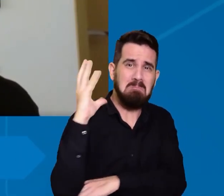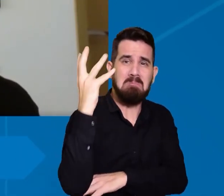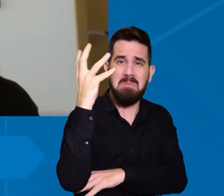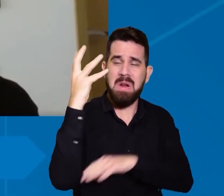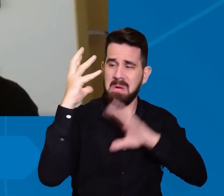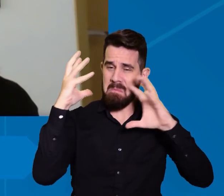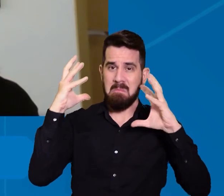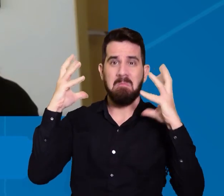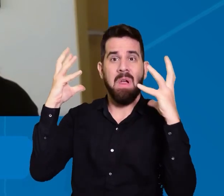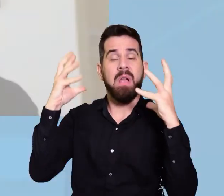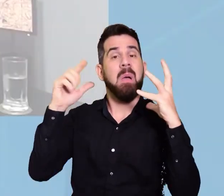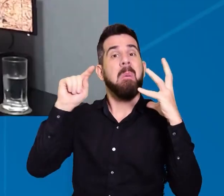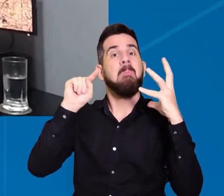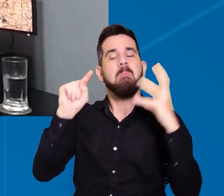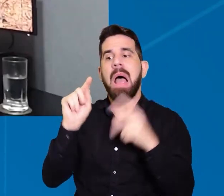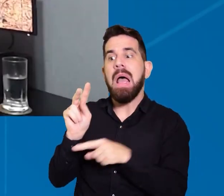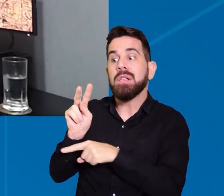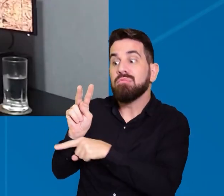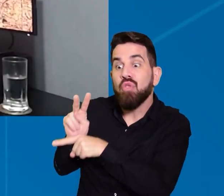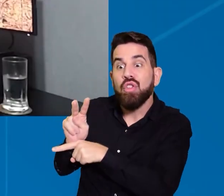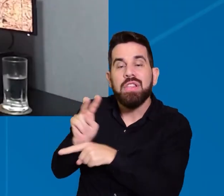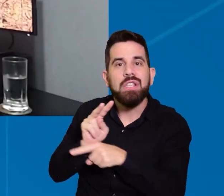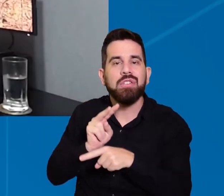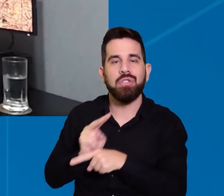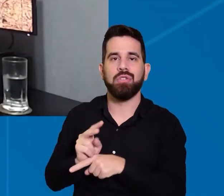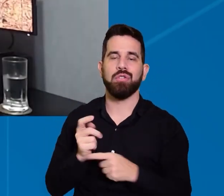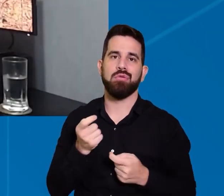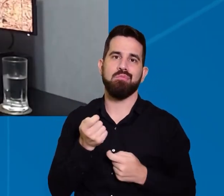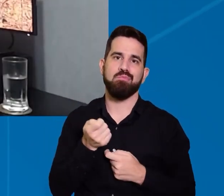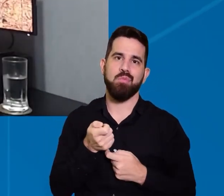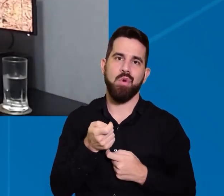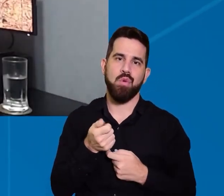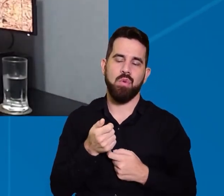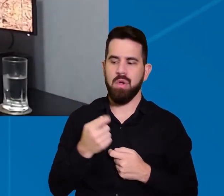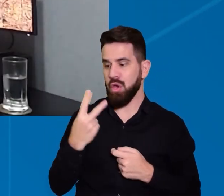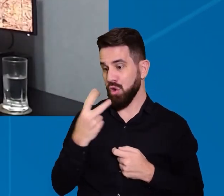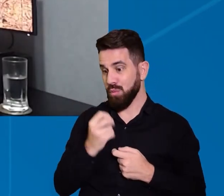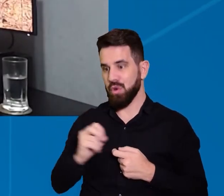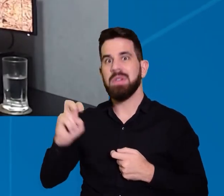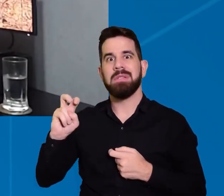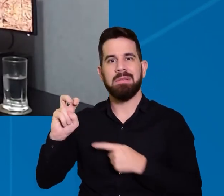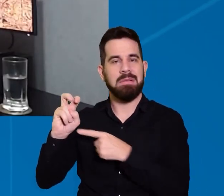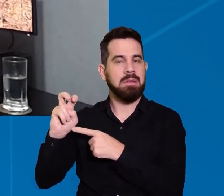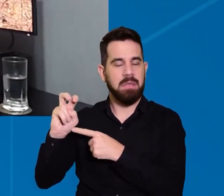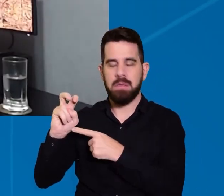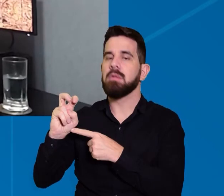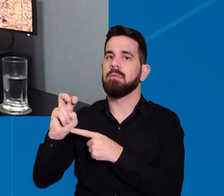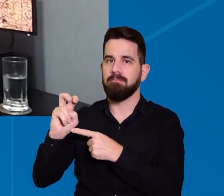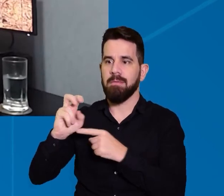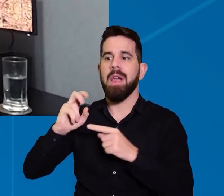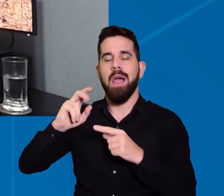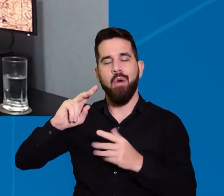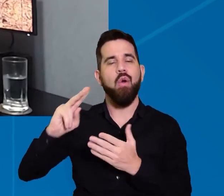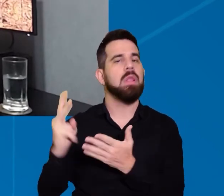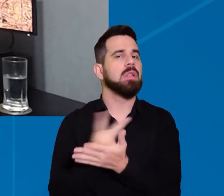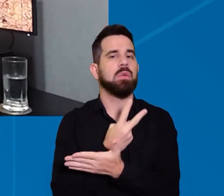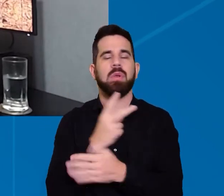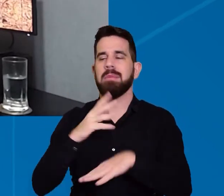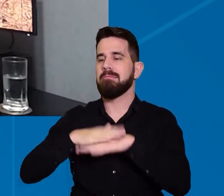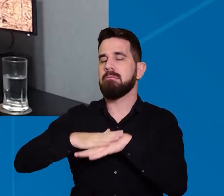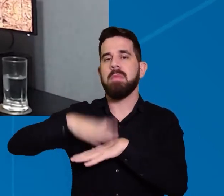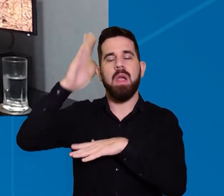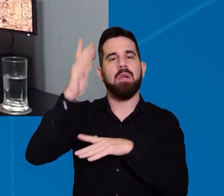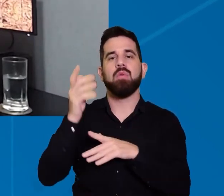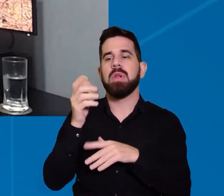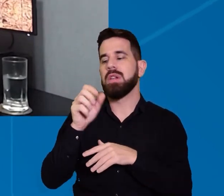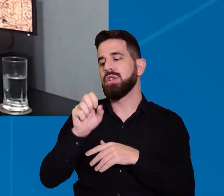poucas áreas protegidas em 2005 houve um fato importante que é a moratória da soja ou seja as principais traders